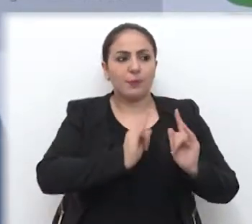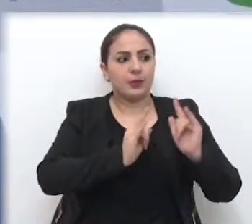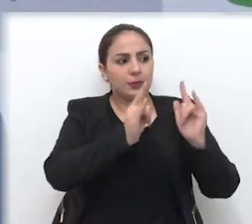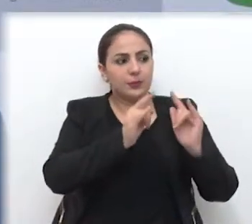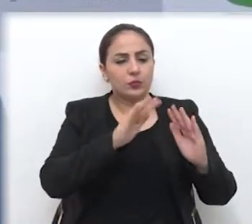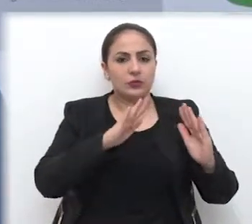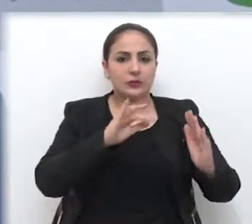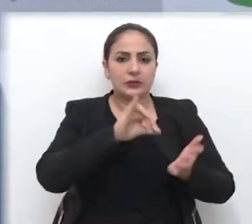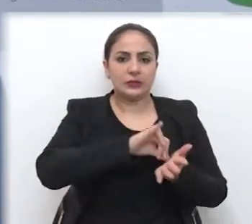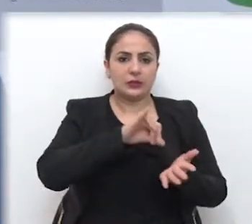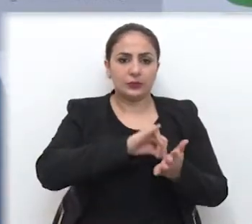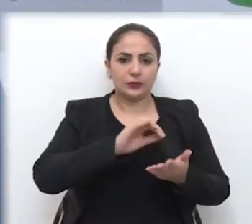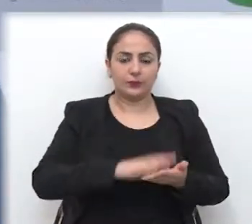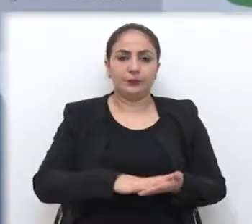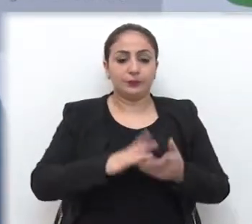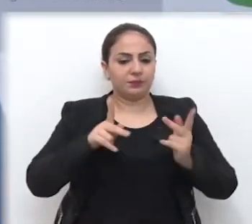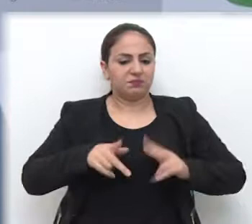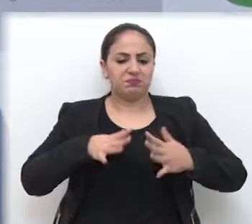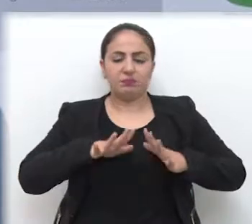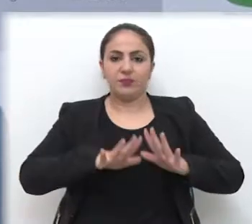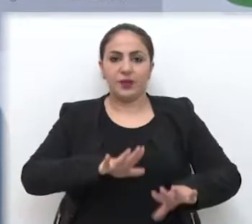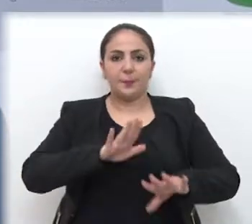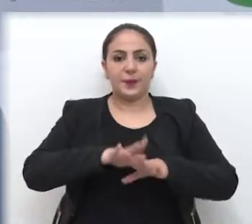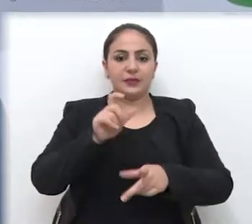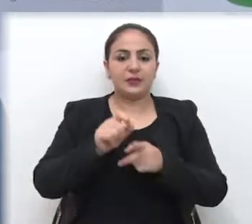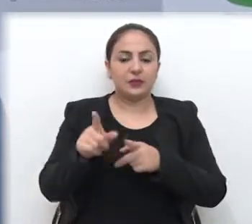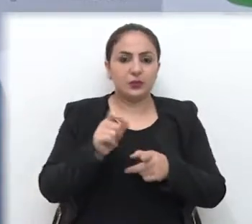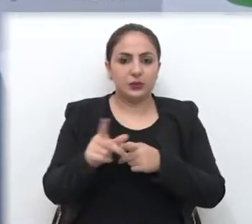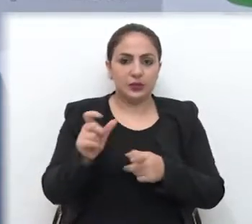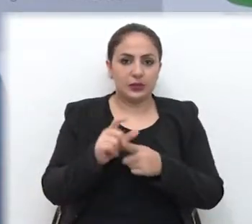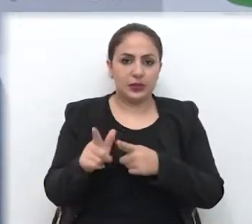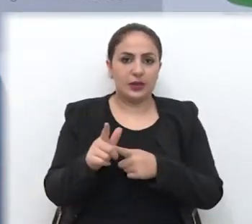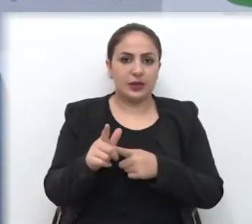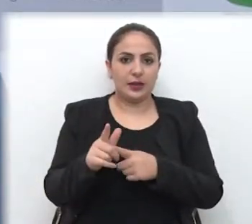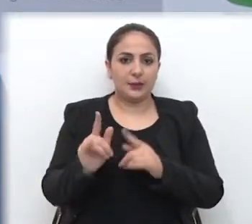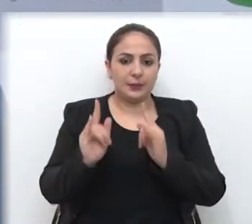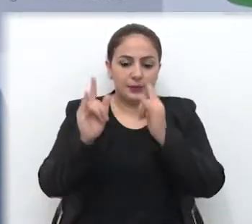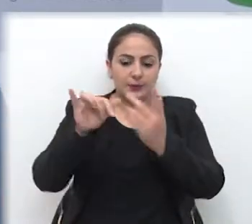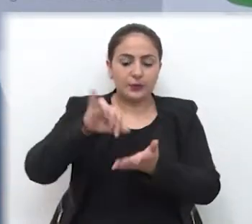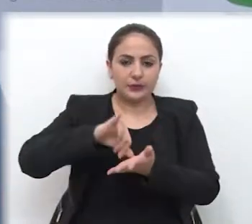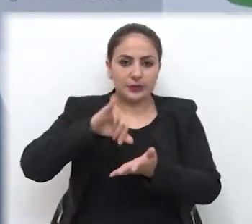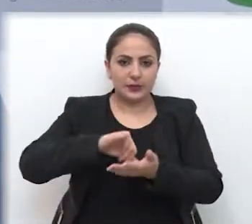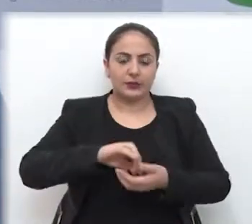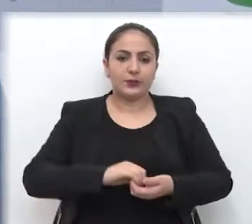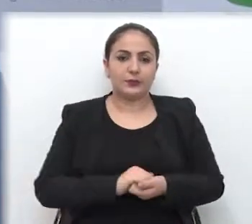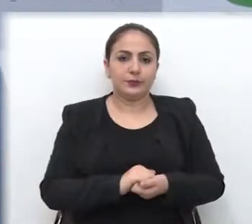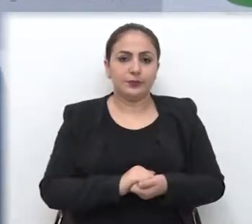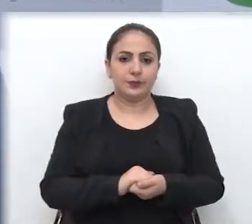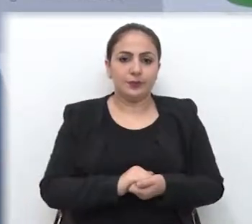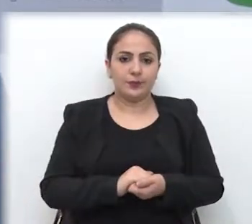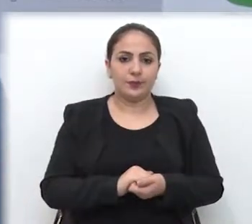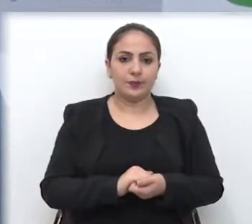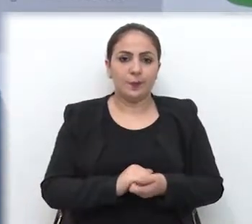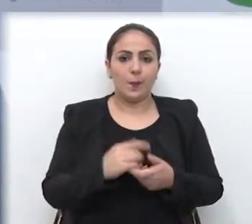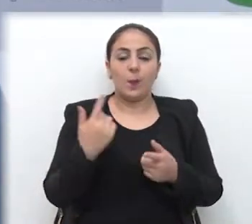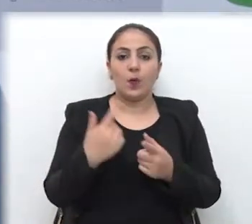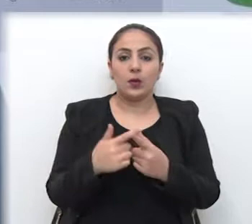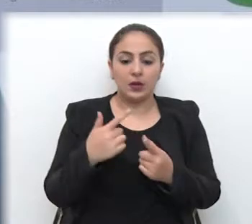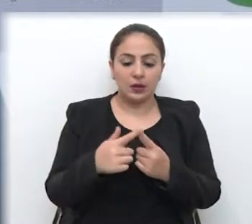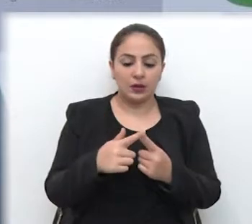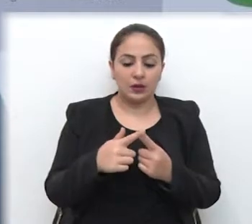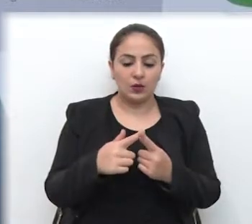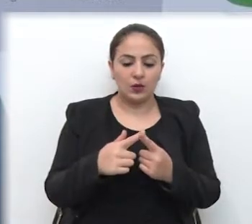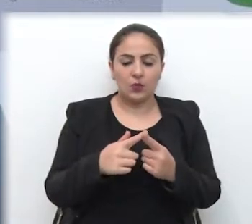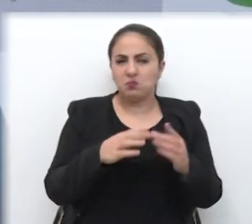apartamentos no centro da cidade. Ninguém mais quer alugar apartamentos no centro da cidade. Por uma meia